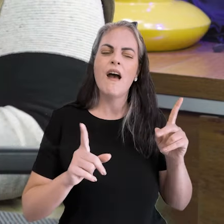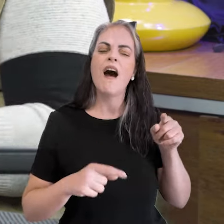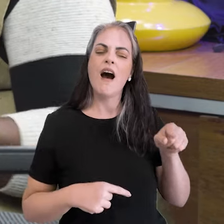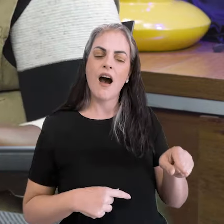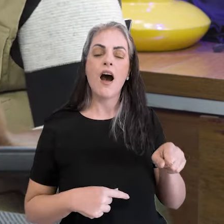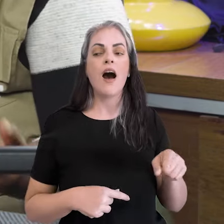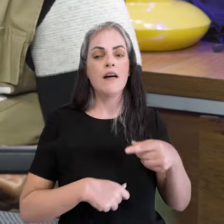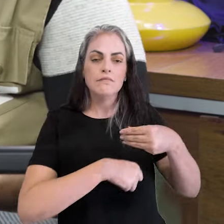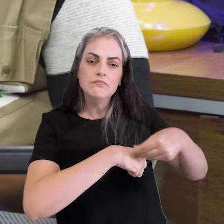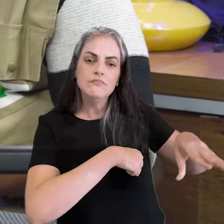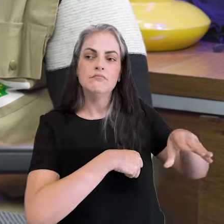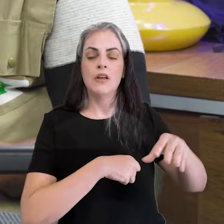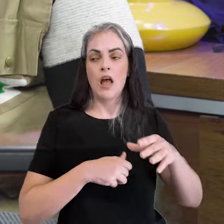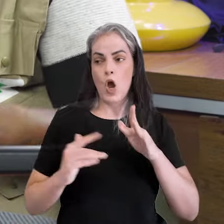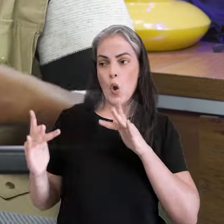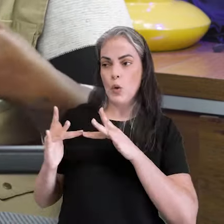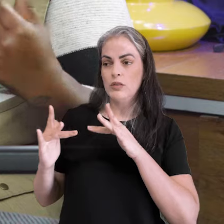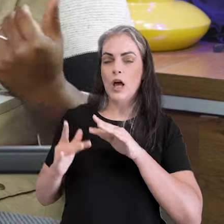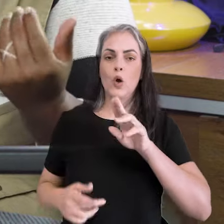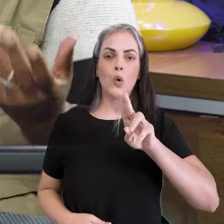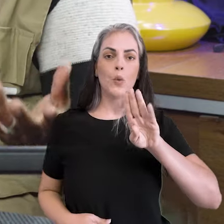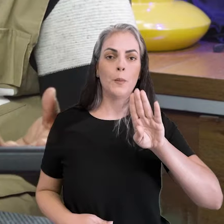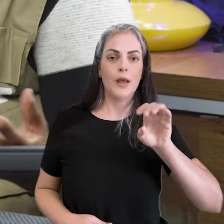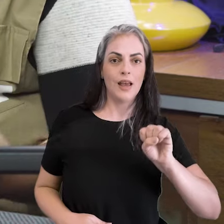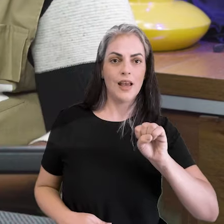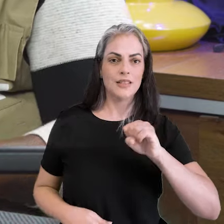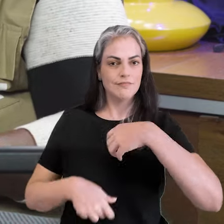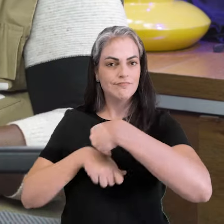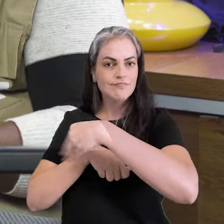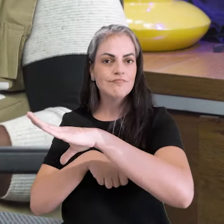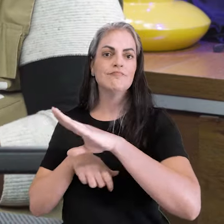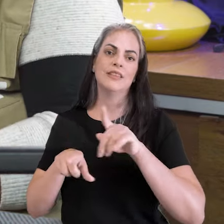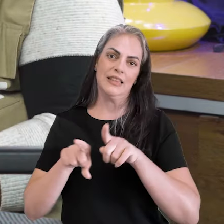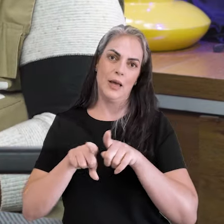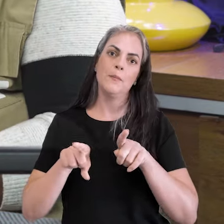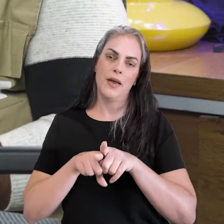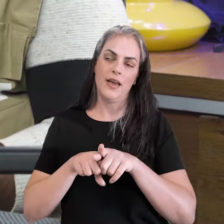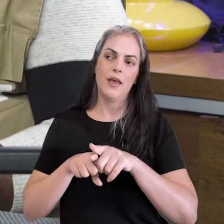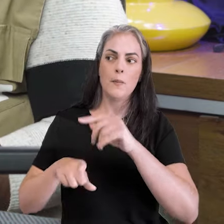E ele está repassando para a UBS, para a equipe, né?